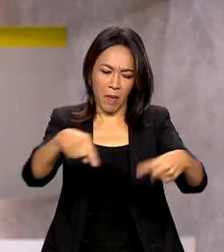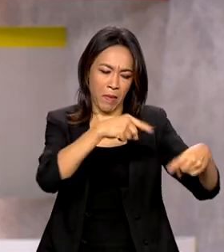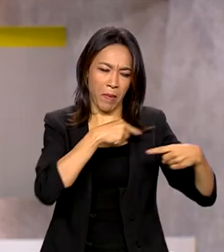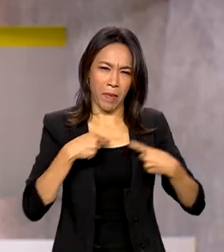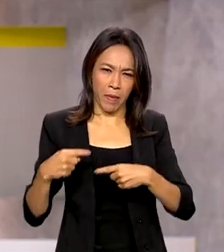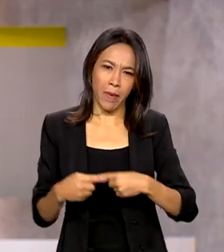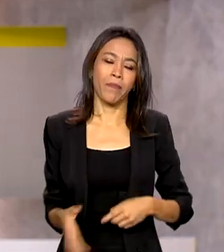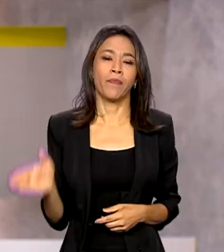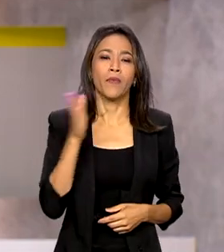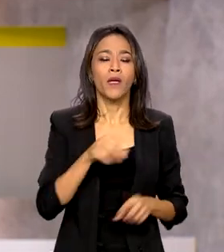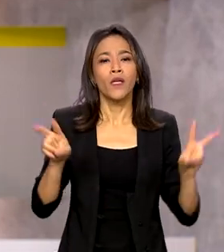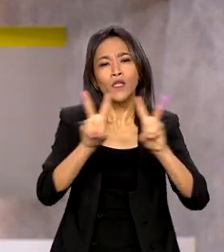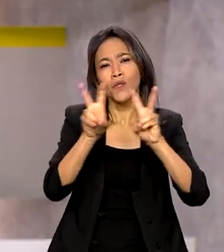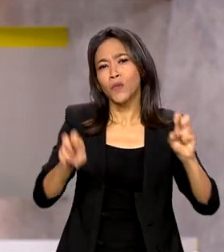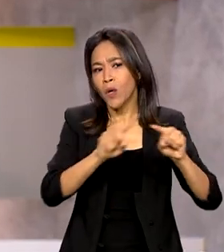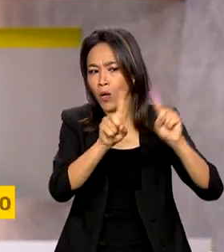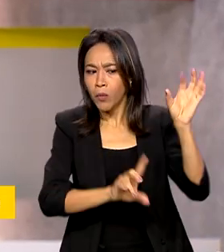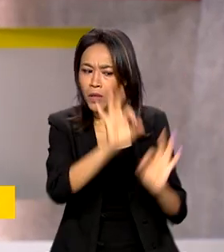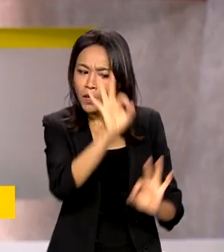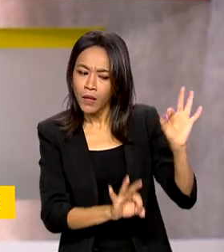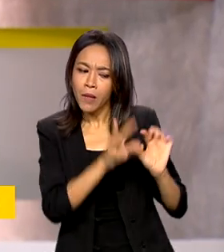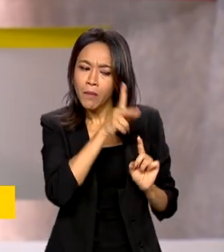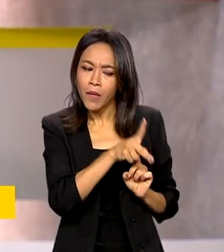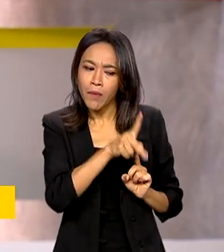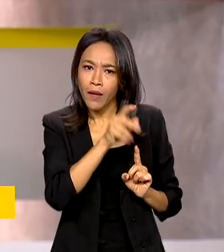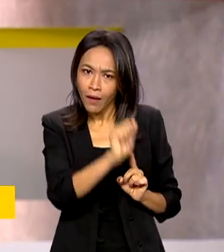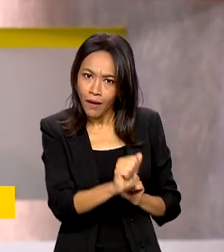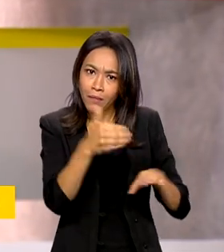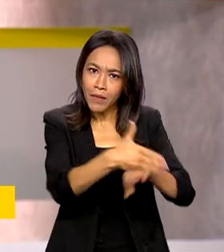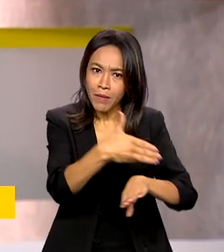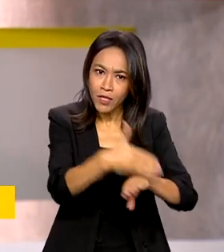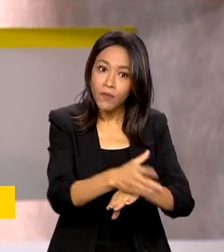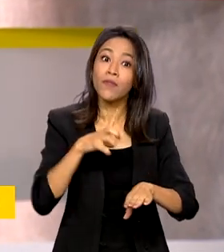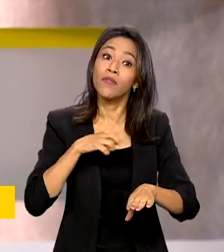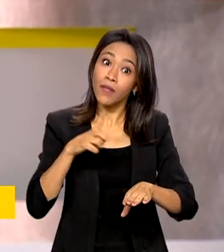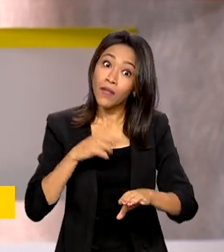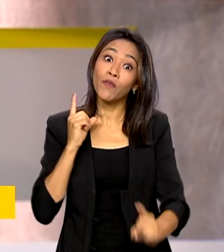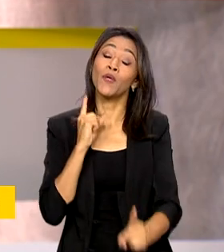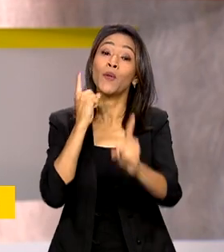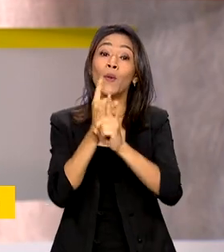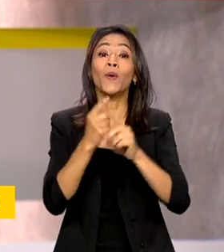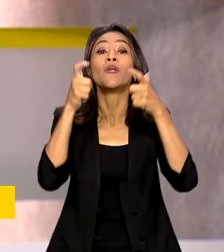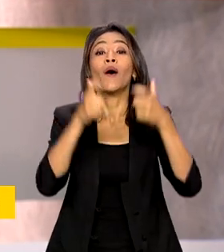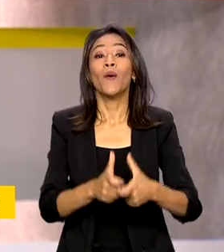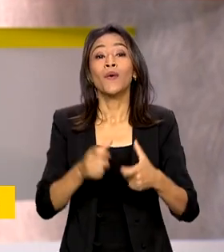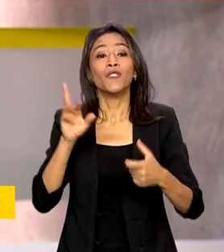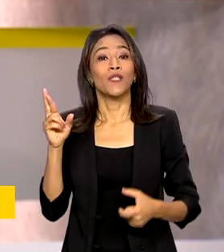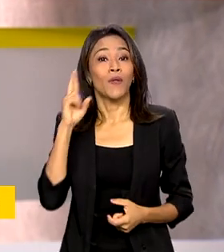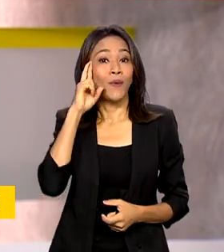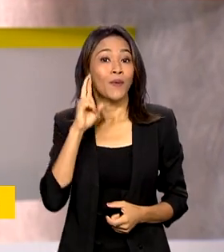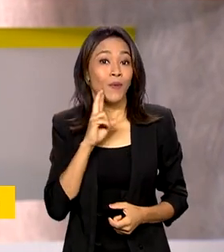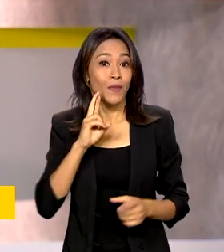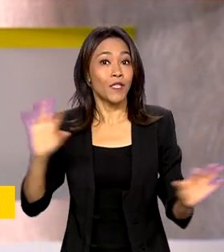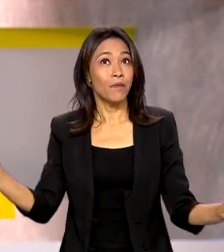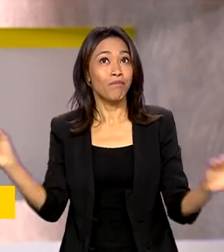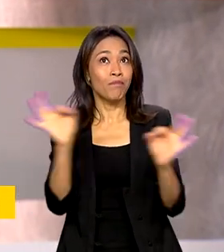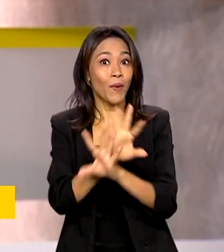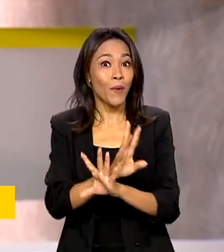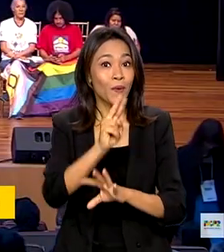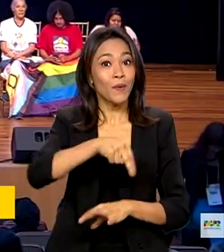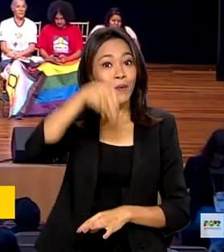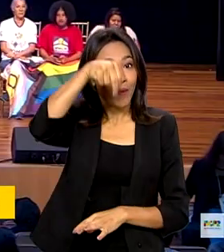E por falar em PPA participativo, teve plenária estadual em Rondônia, que concluiu a rodada na região norte.